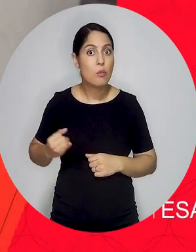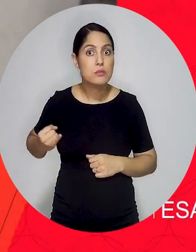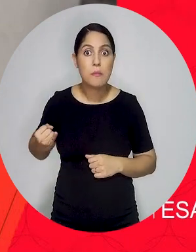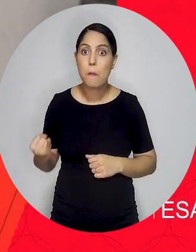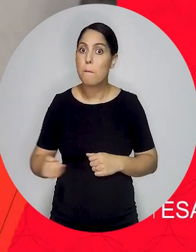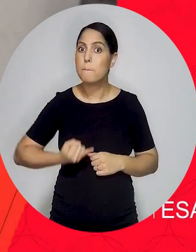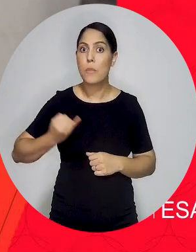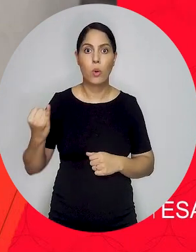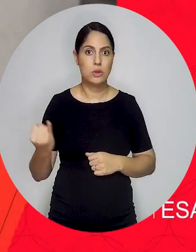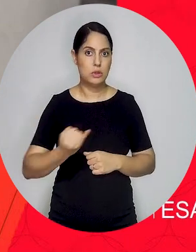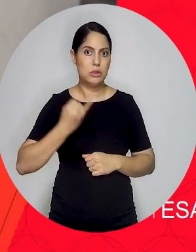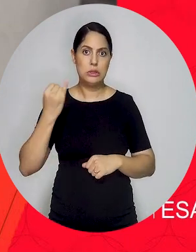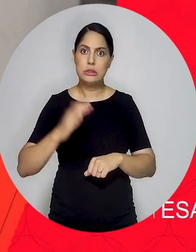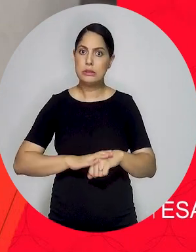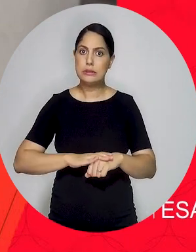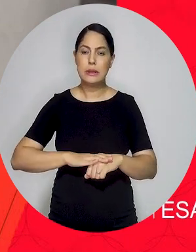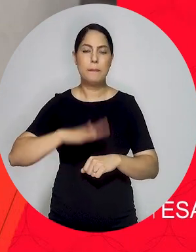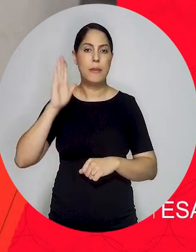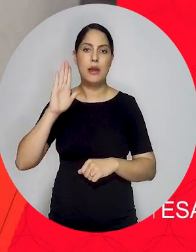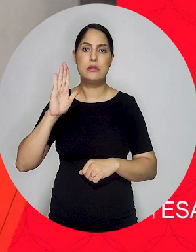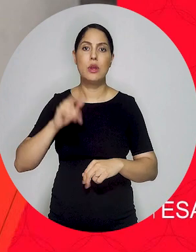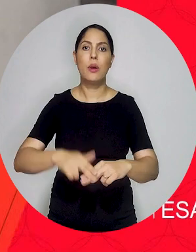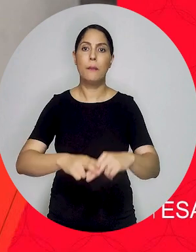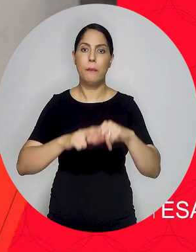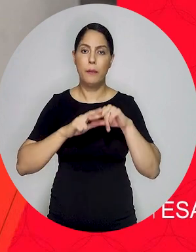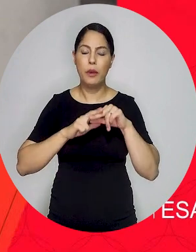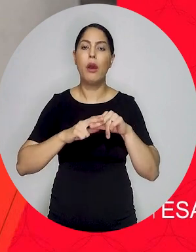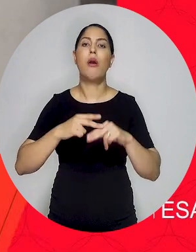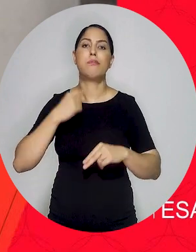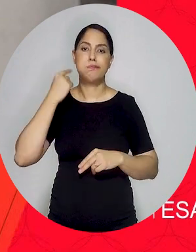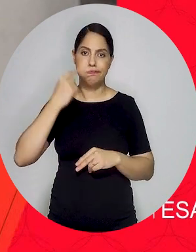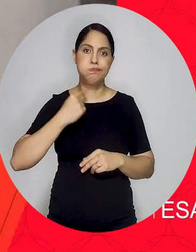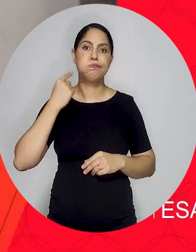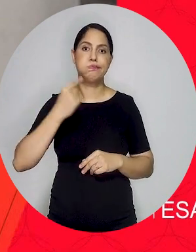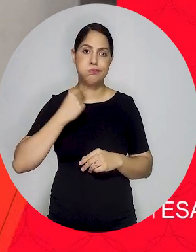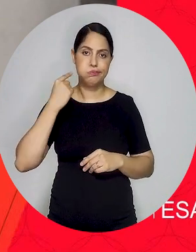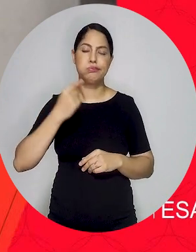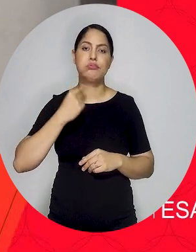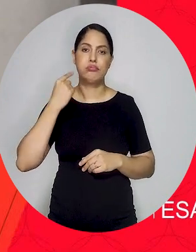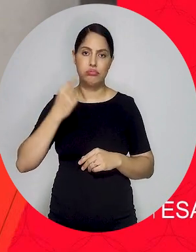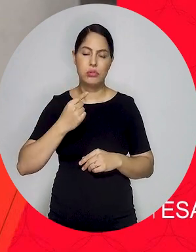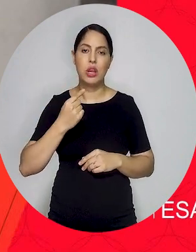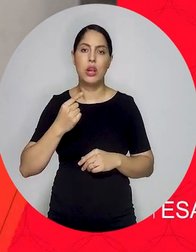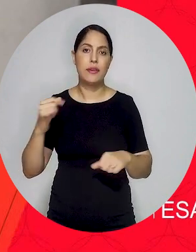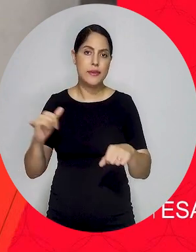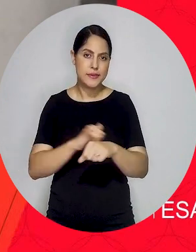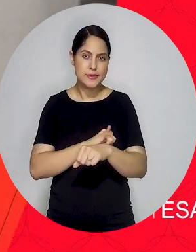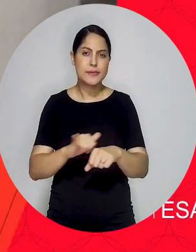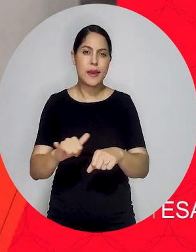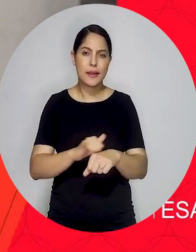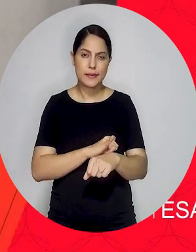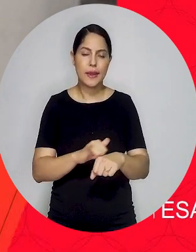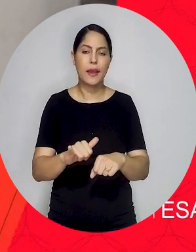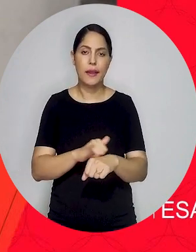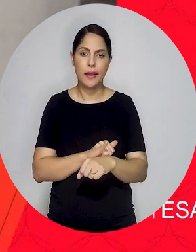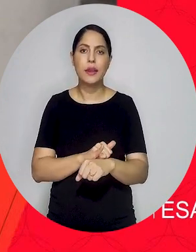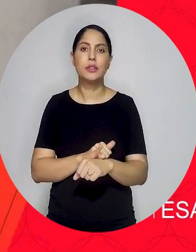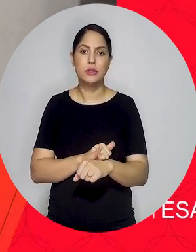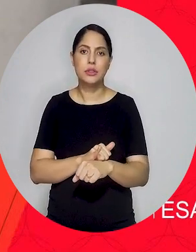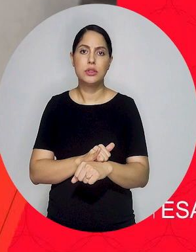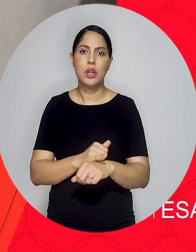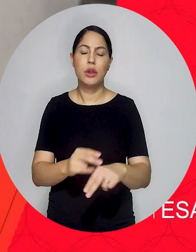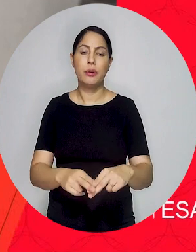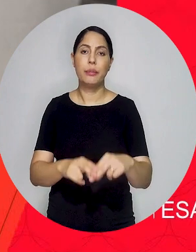principal que eu gostaria de ressaltar aqui é a importância do advogado